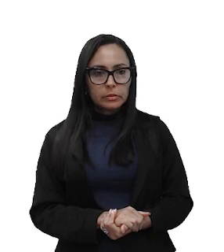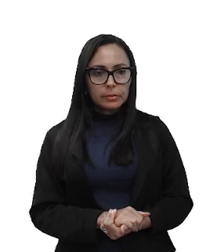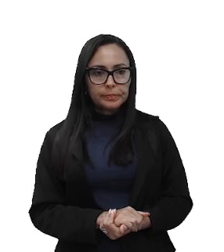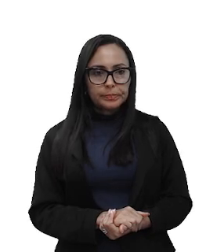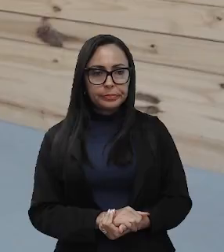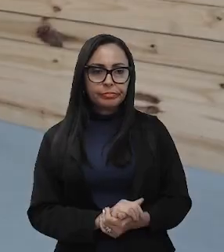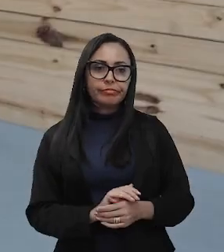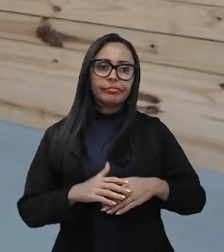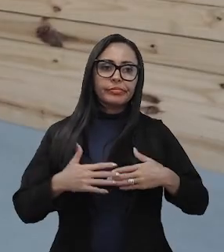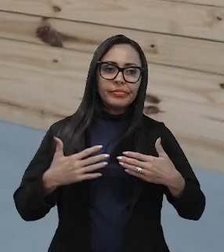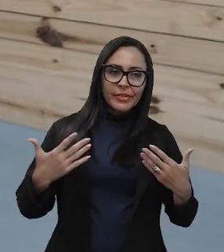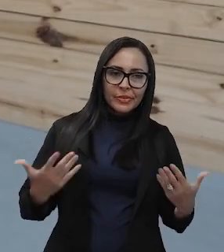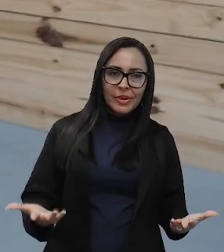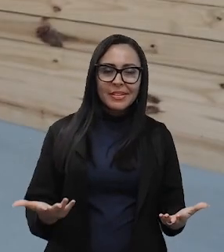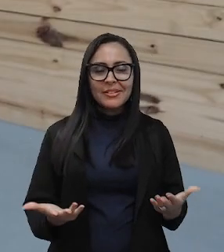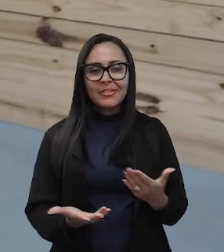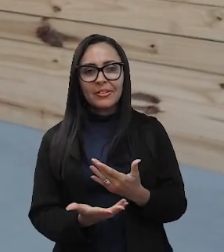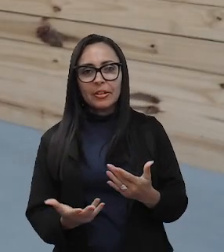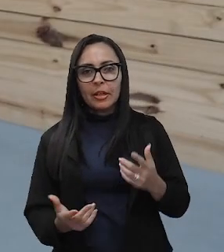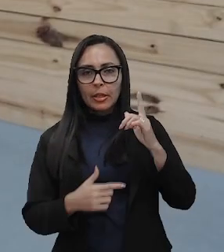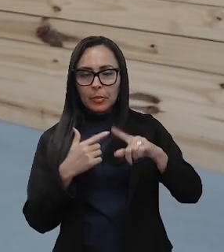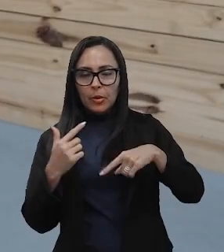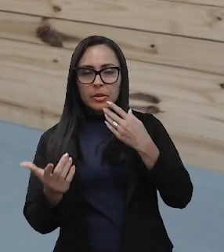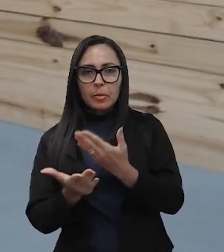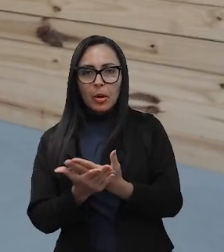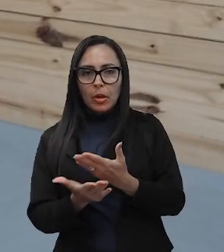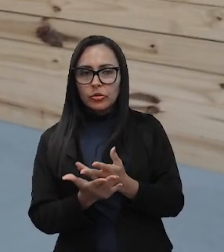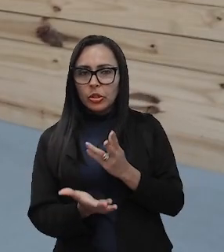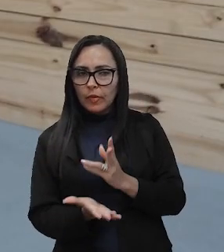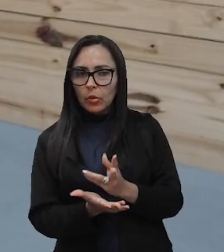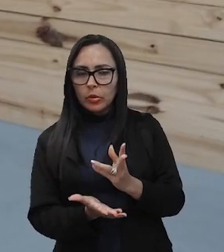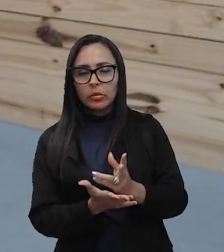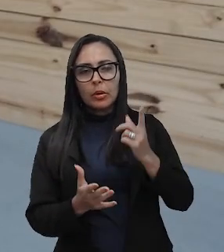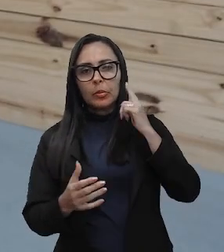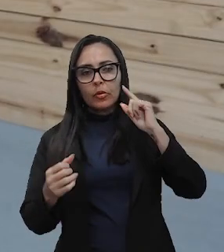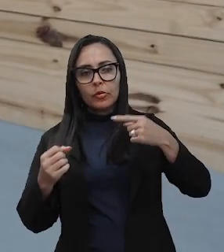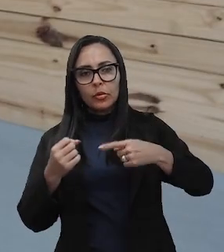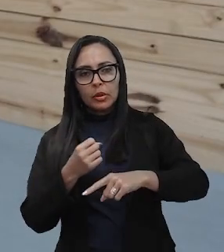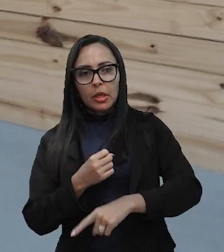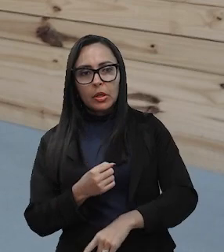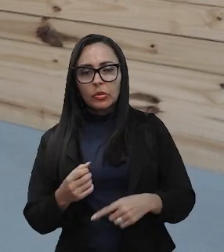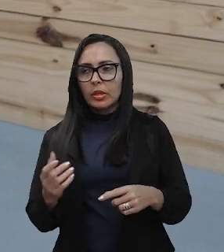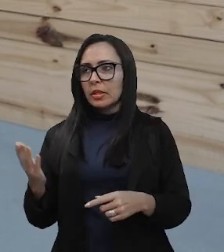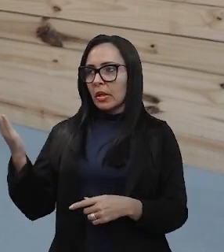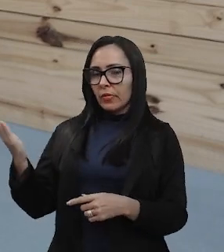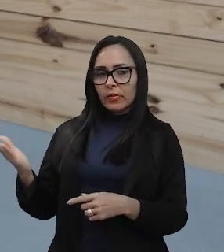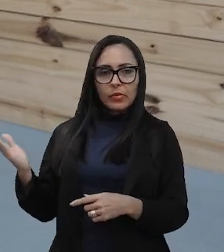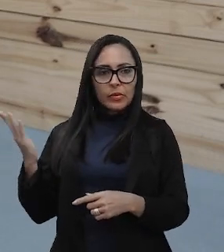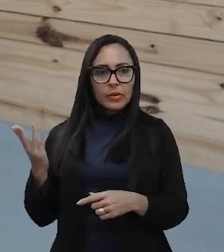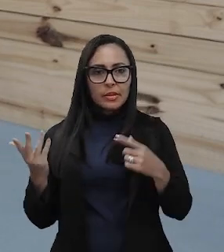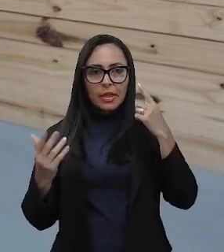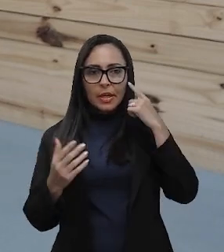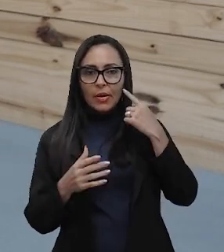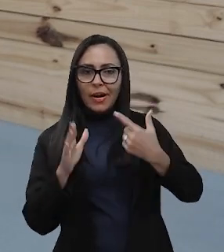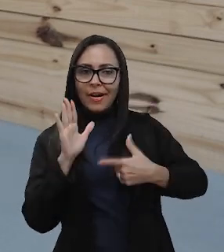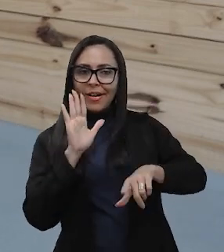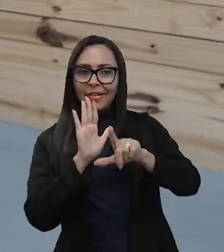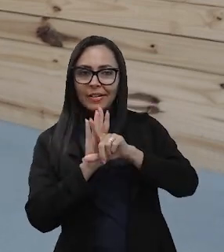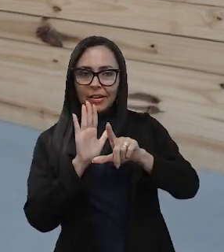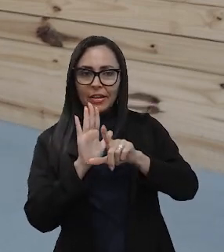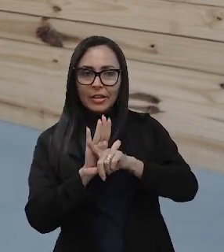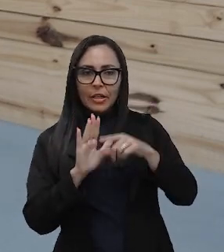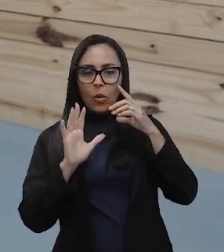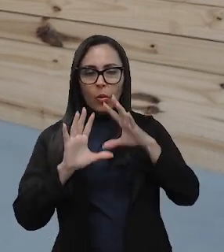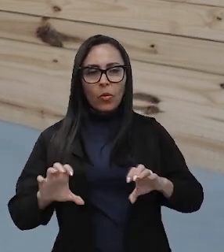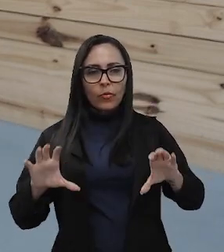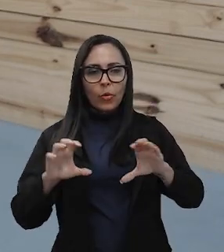Então é isso, estudante. Na próxima aula, a gente vai aprofundar essas questões que são relativas à legislação e ao